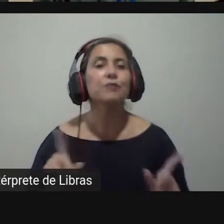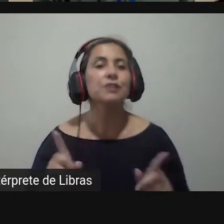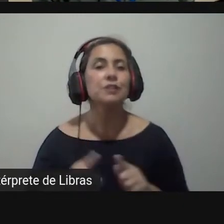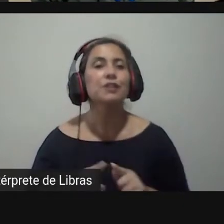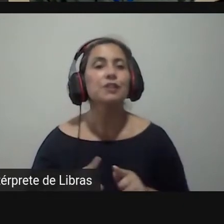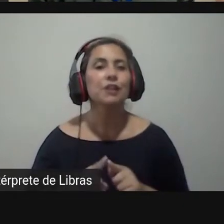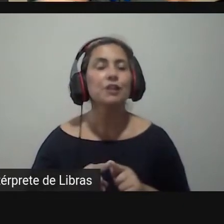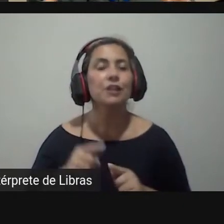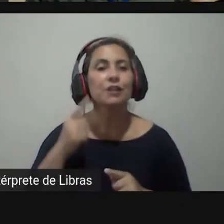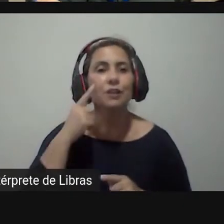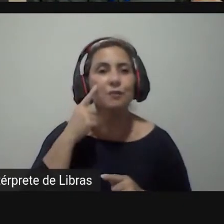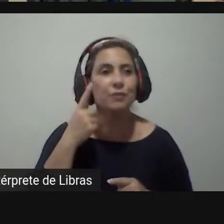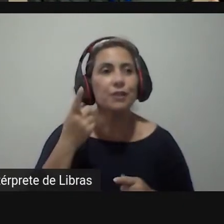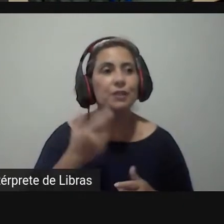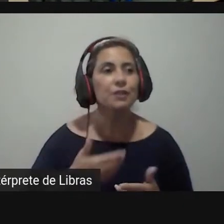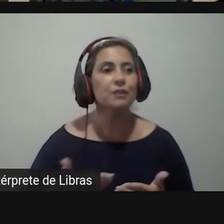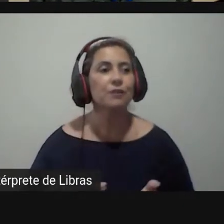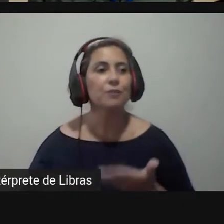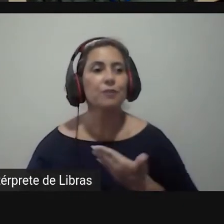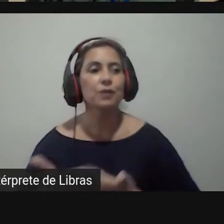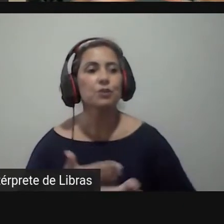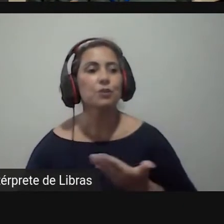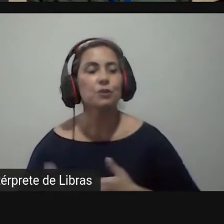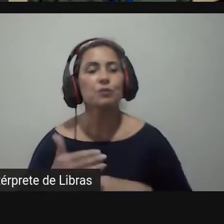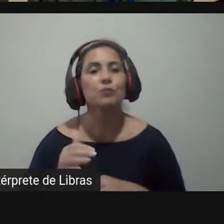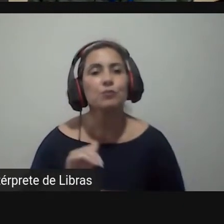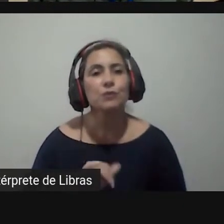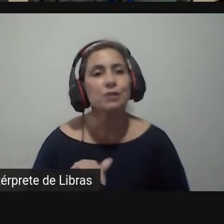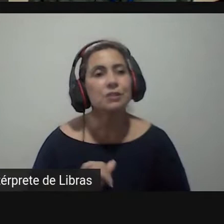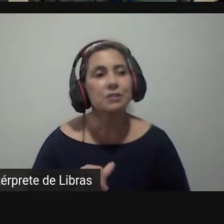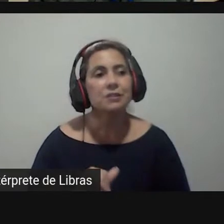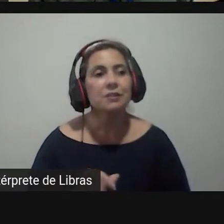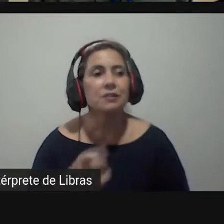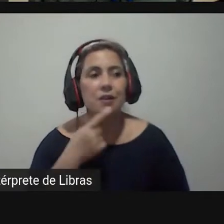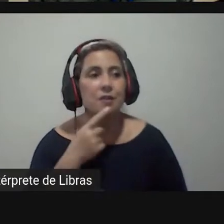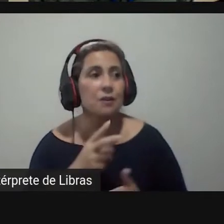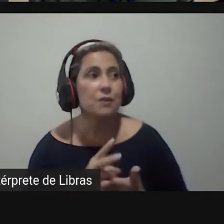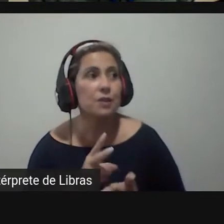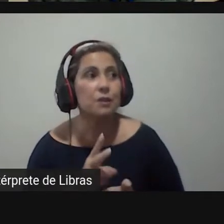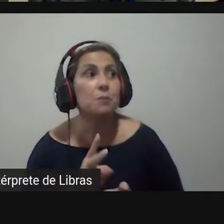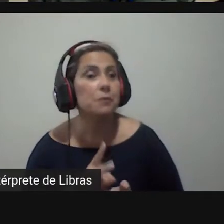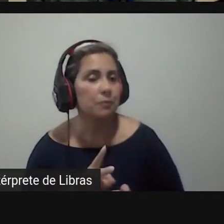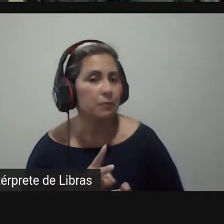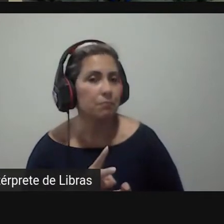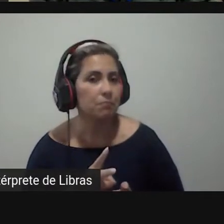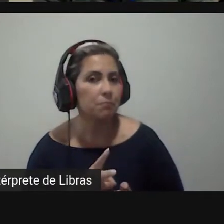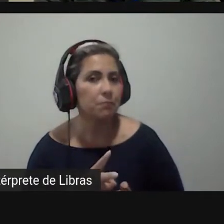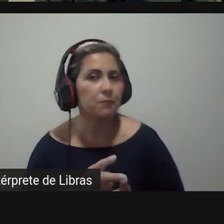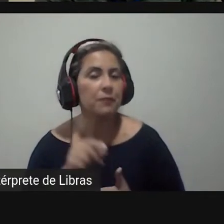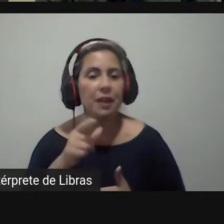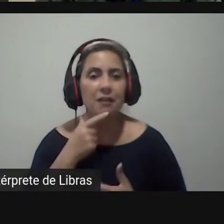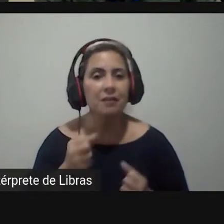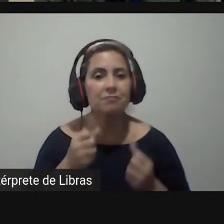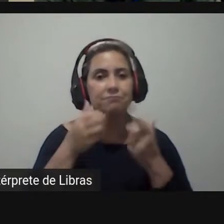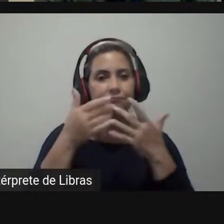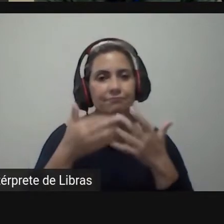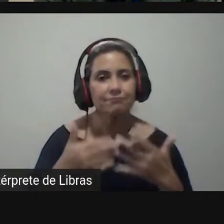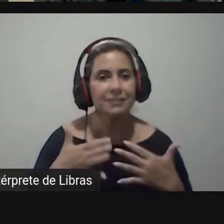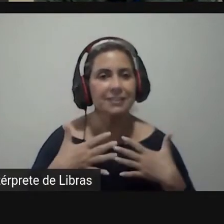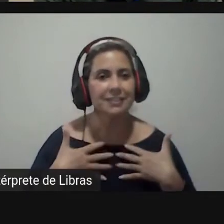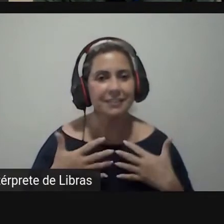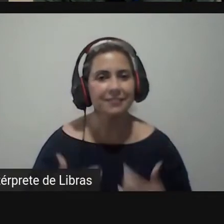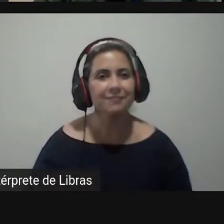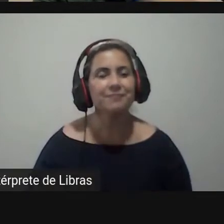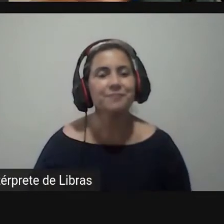de ideias para esse tipo de ferramenta ou elas são as mesmas coisas queria que você explicasse isso um pouco para nós